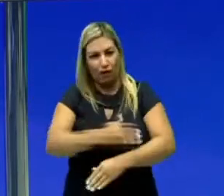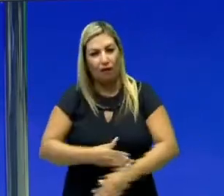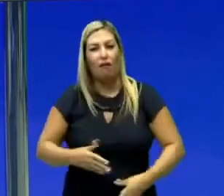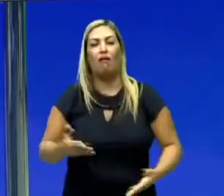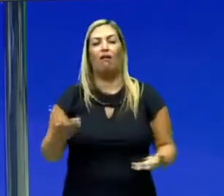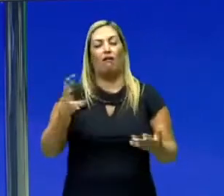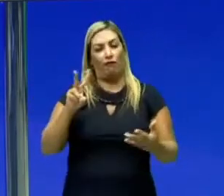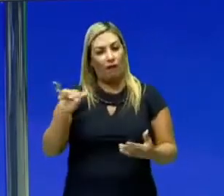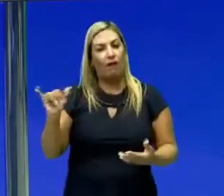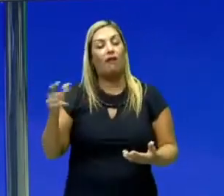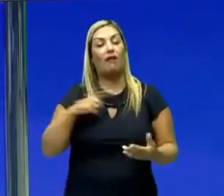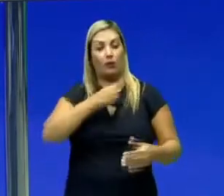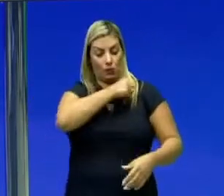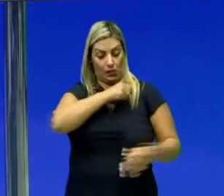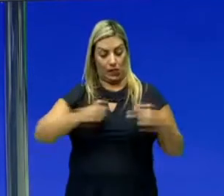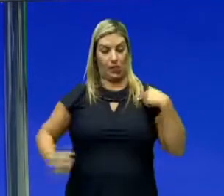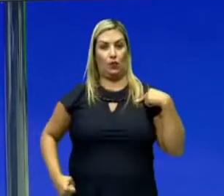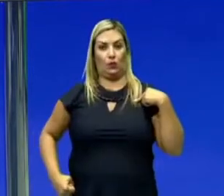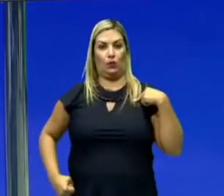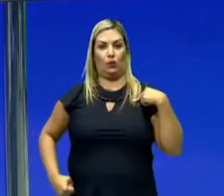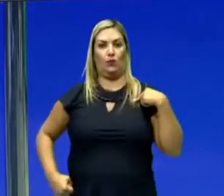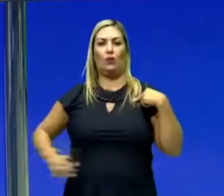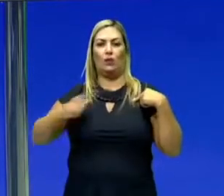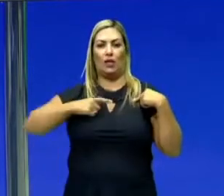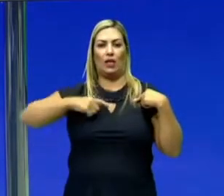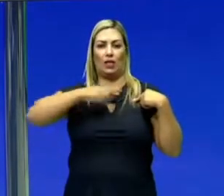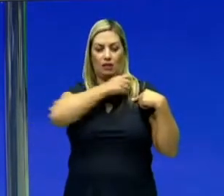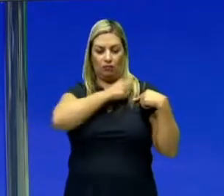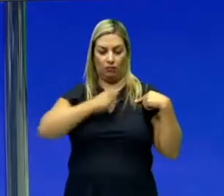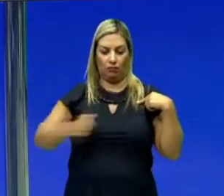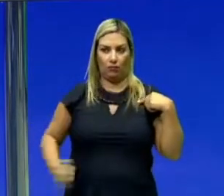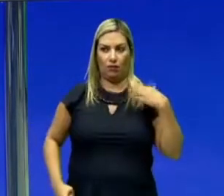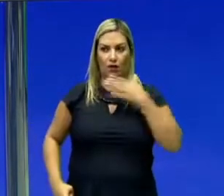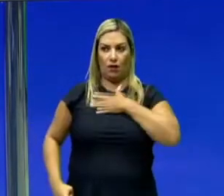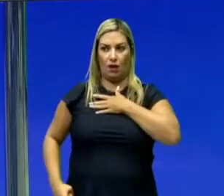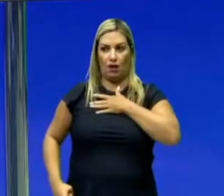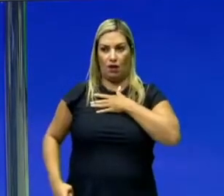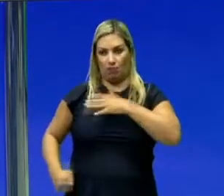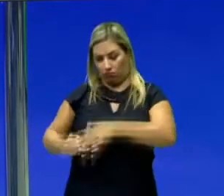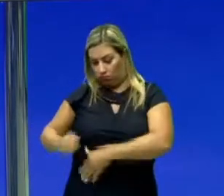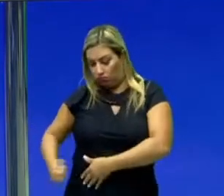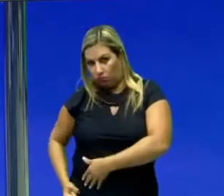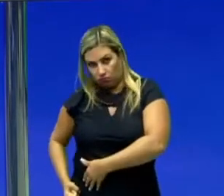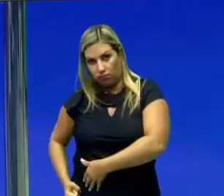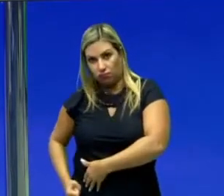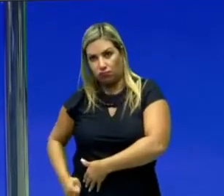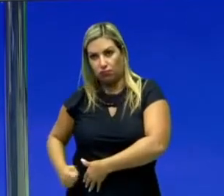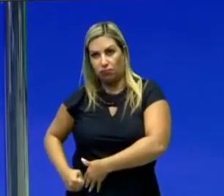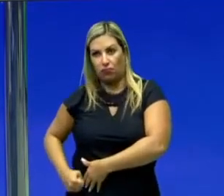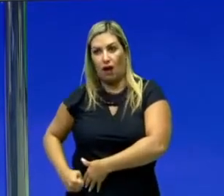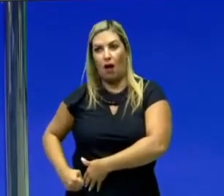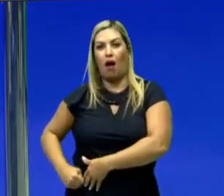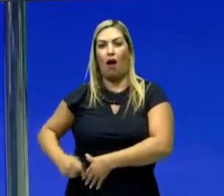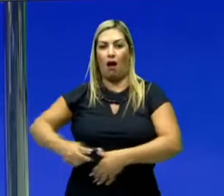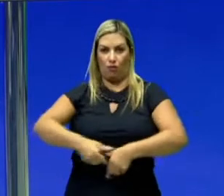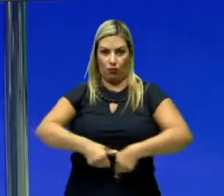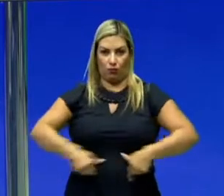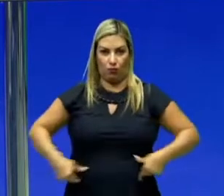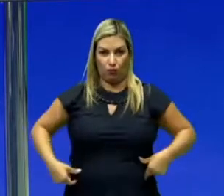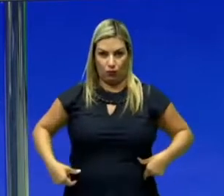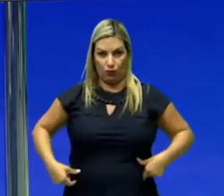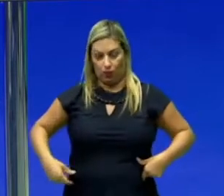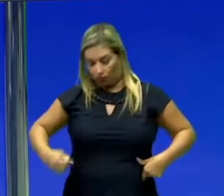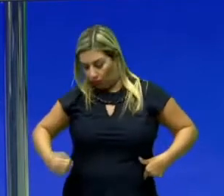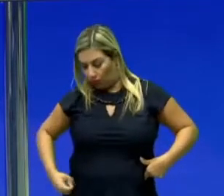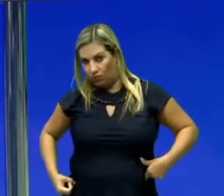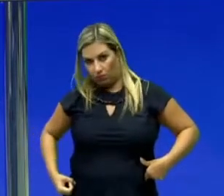cinto segurança, ele tem duas partes. Uma parte que é afivelada na altura da sua, abaixo